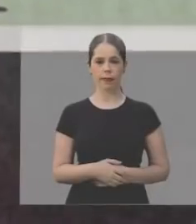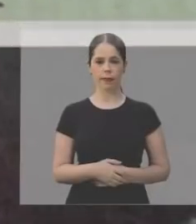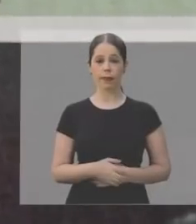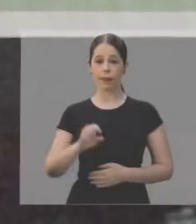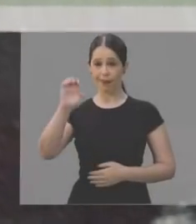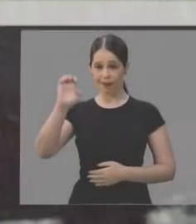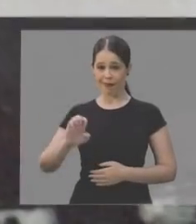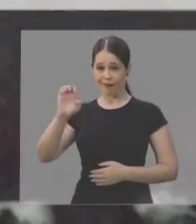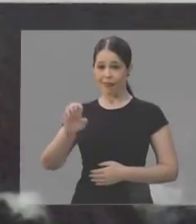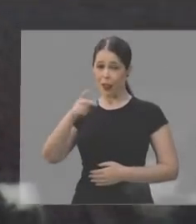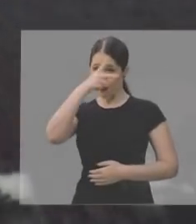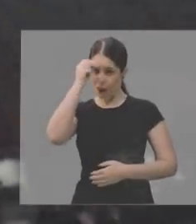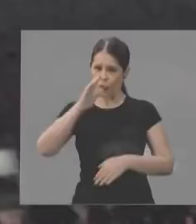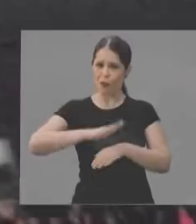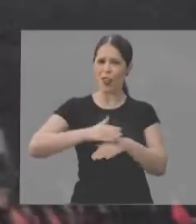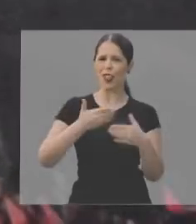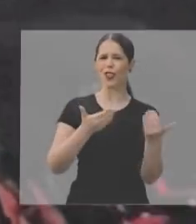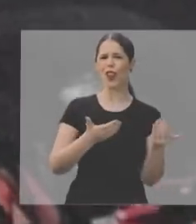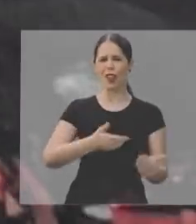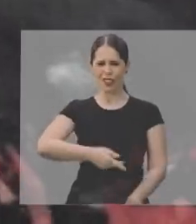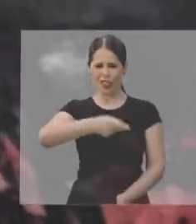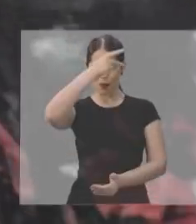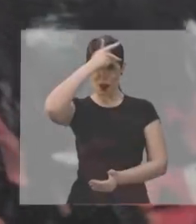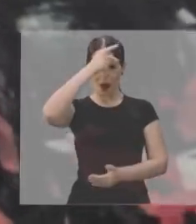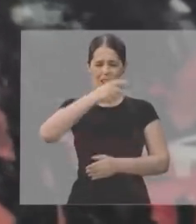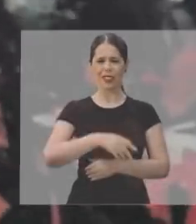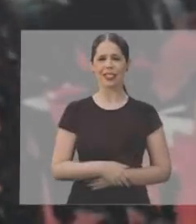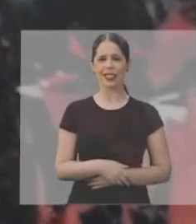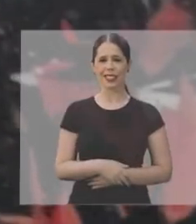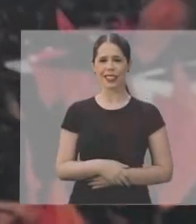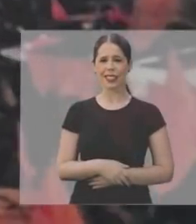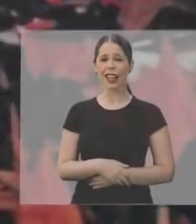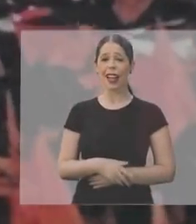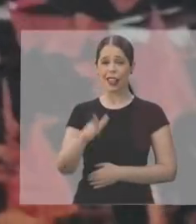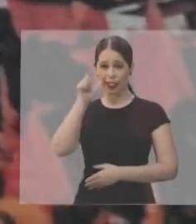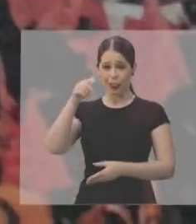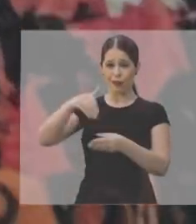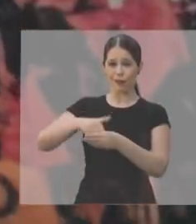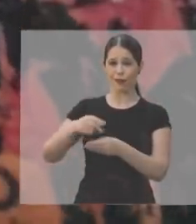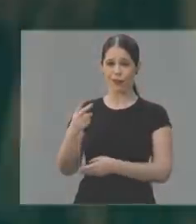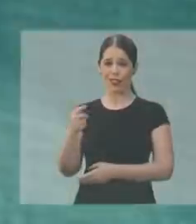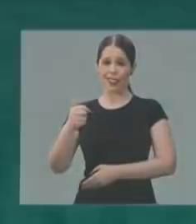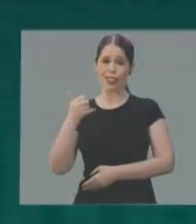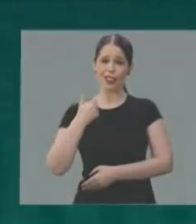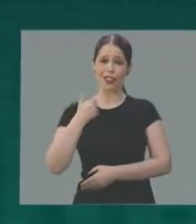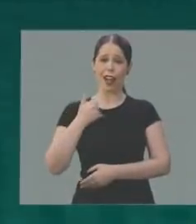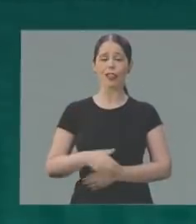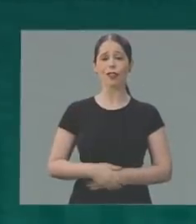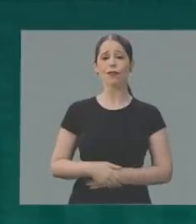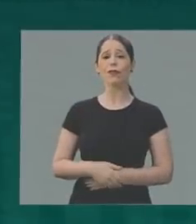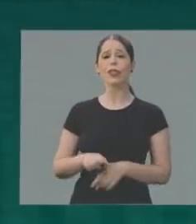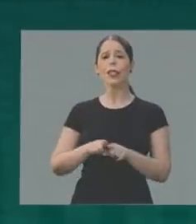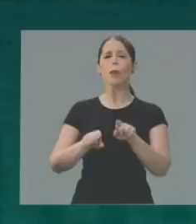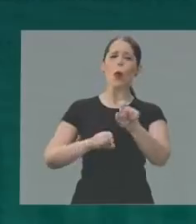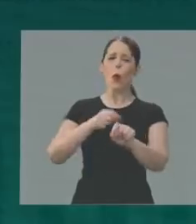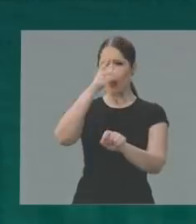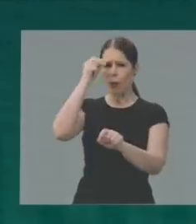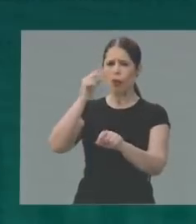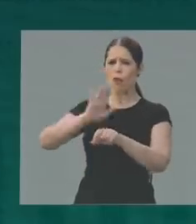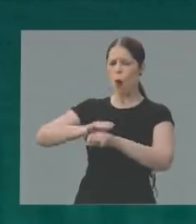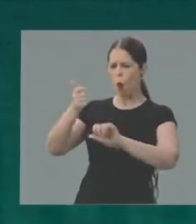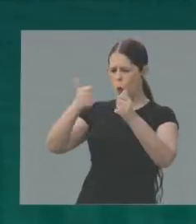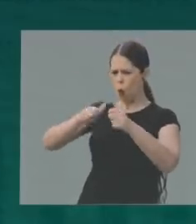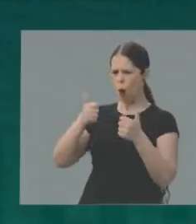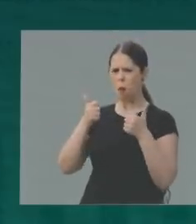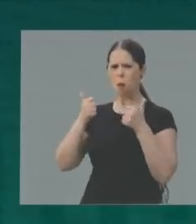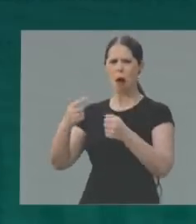Eduardo Leite foi o prefeito mais jovem da história de Pelotas, eleito aos 27 anos. E se tornou também o prefeito mais